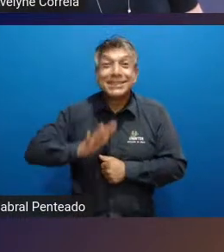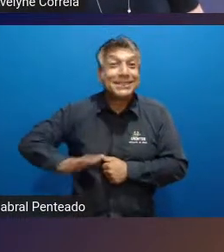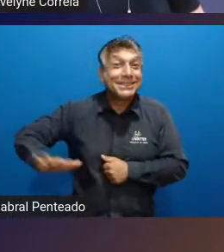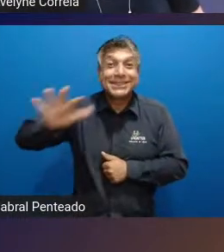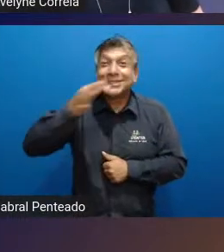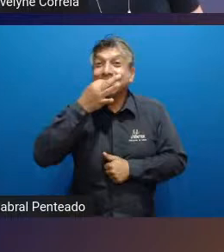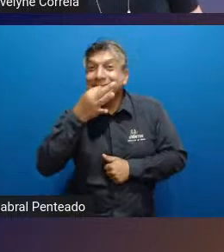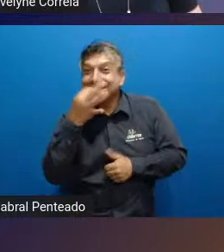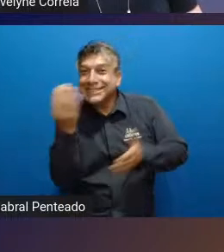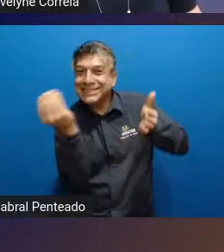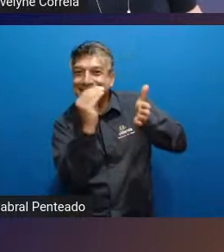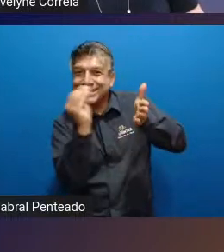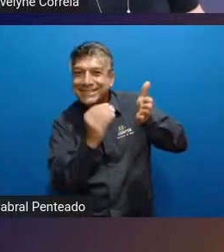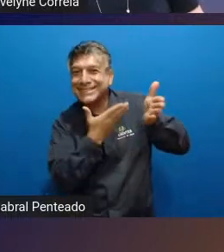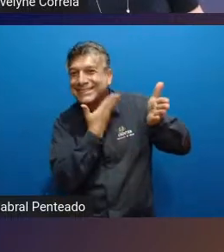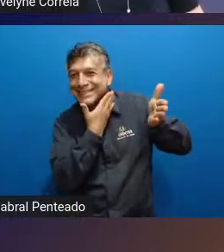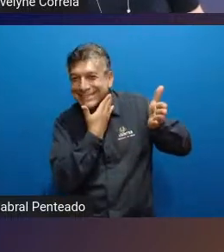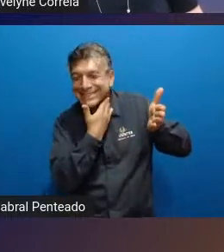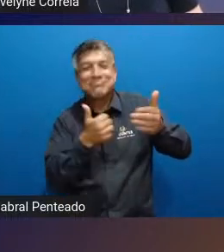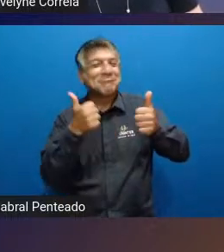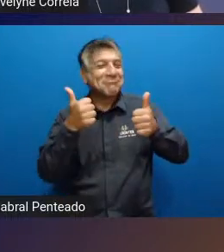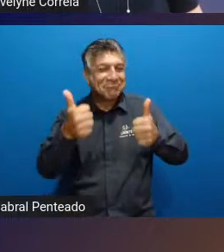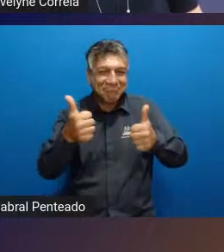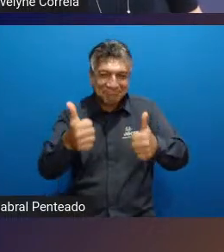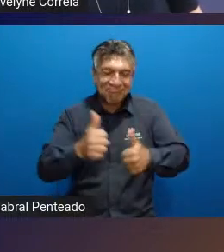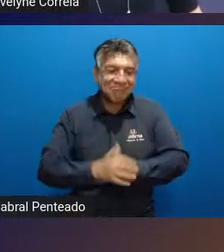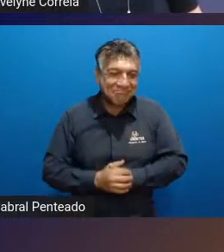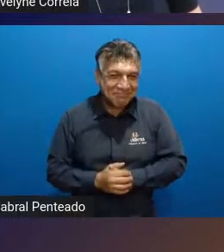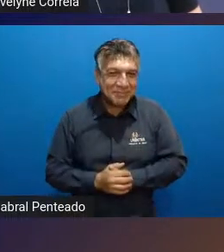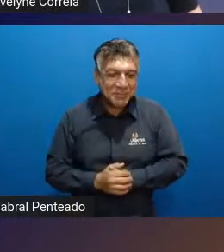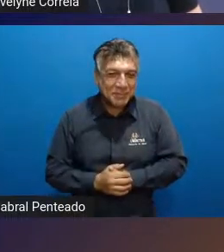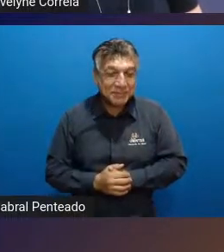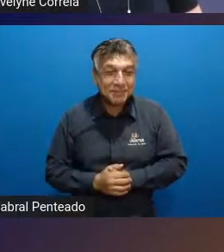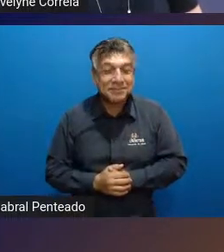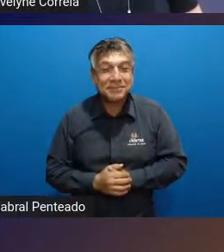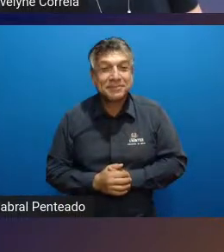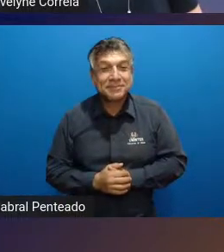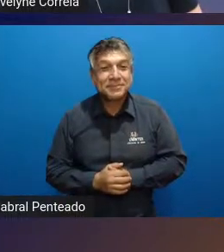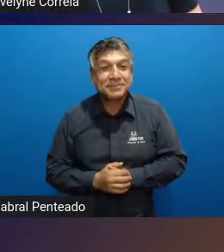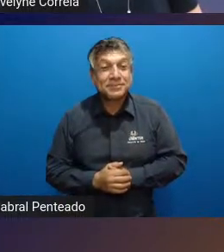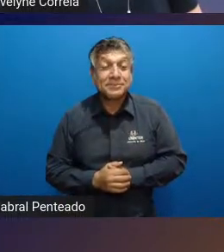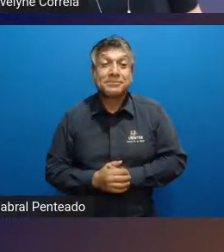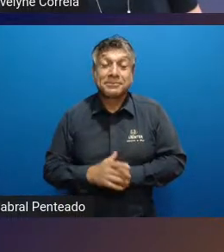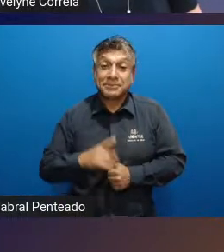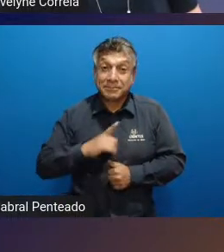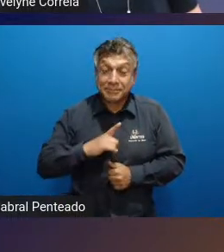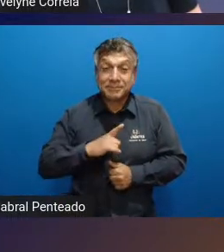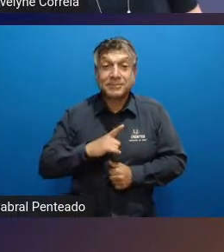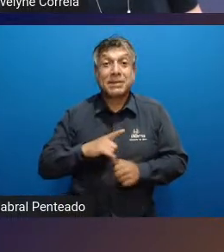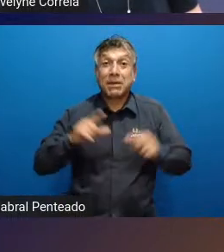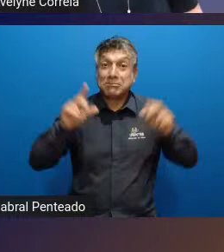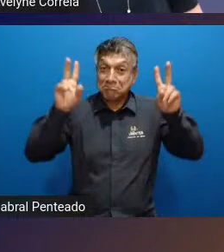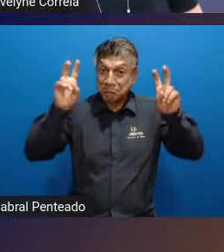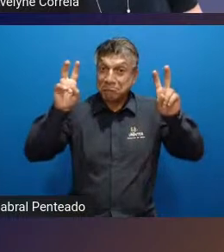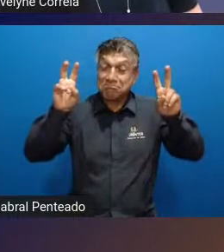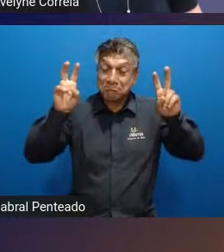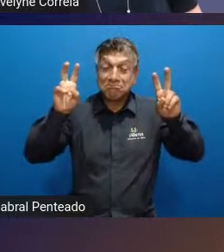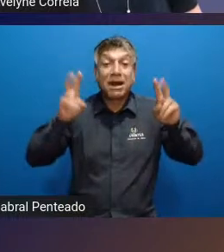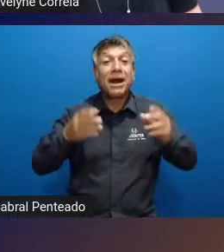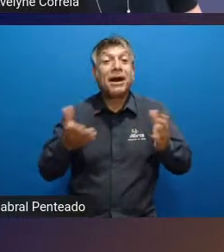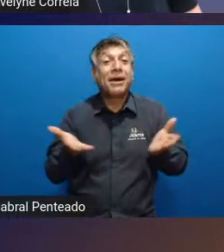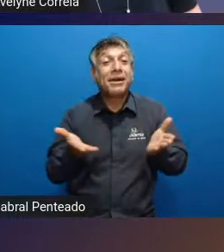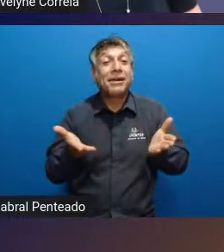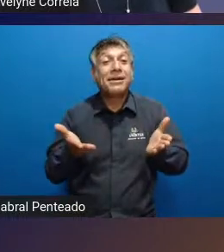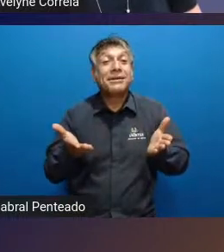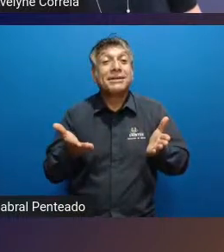colaboraram, a todos que colocaram suas opiniões a respeito do tema. E agora eu vou